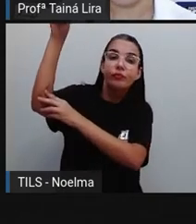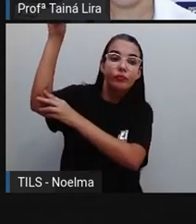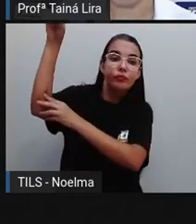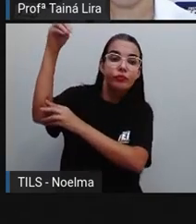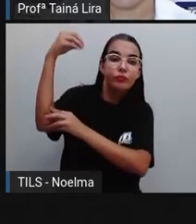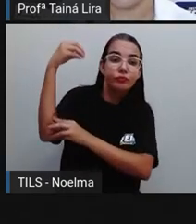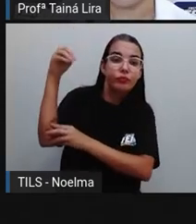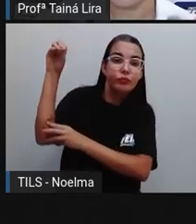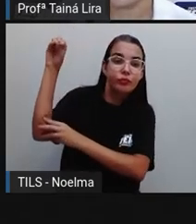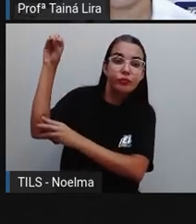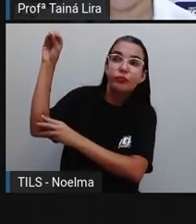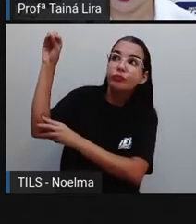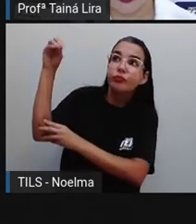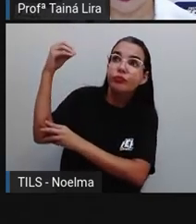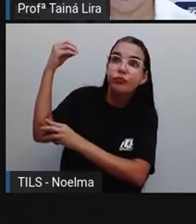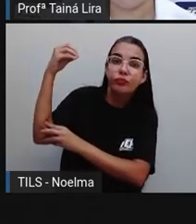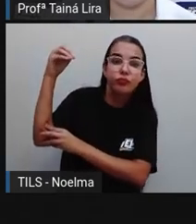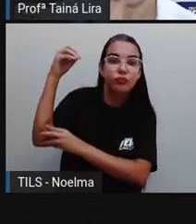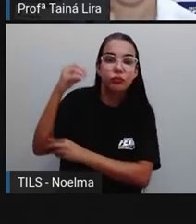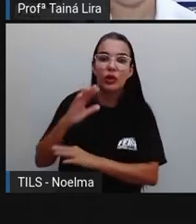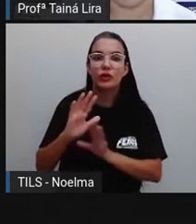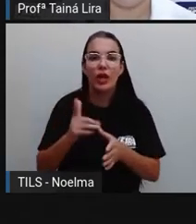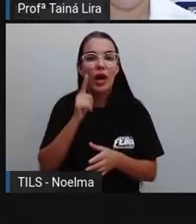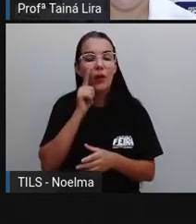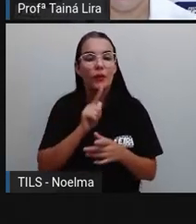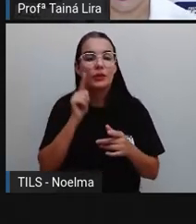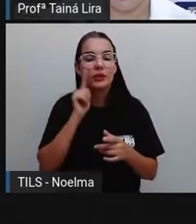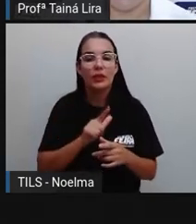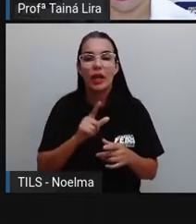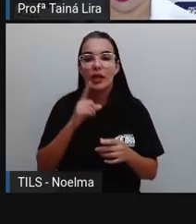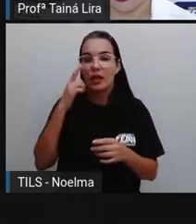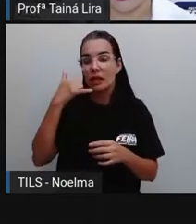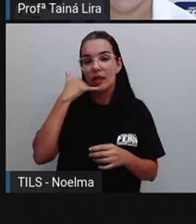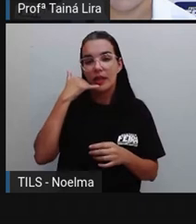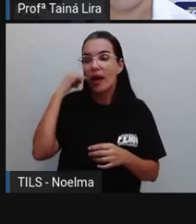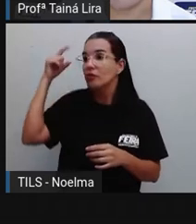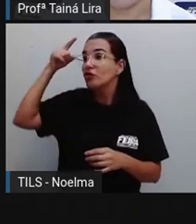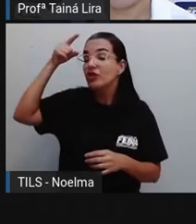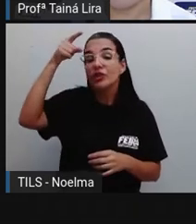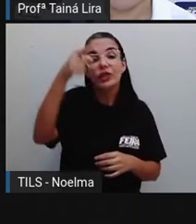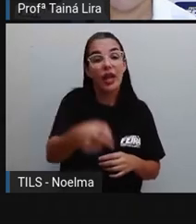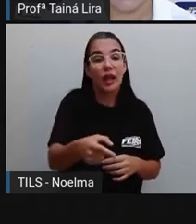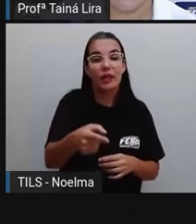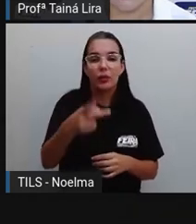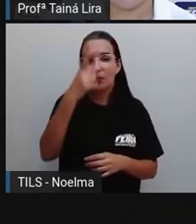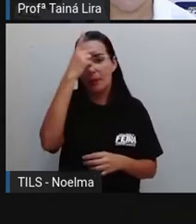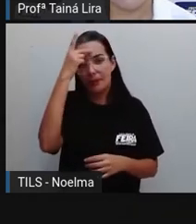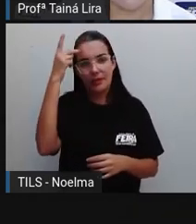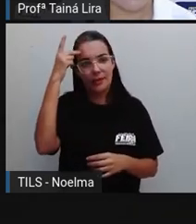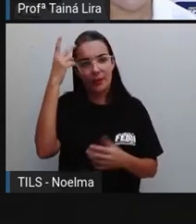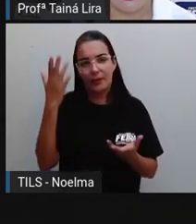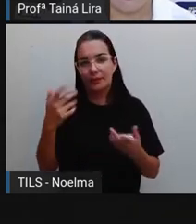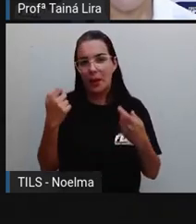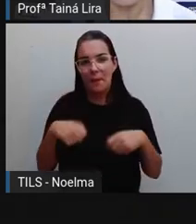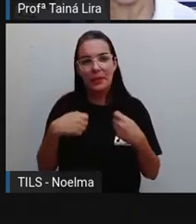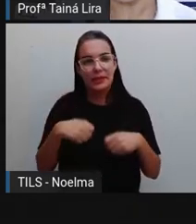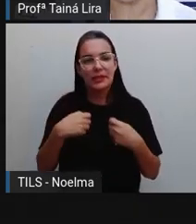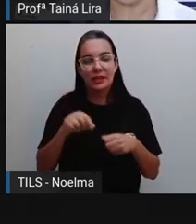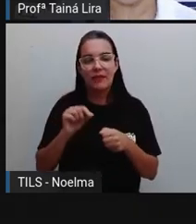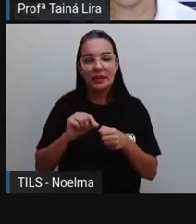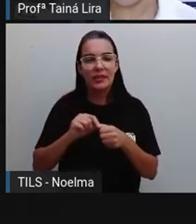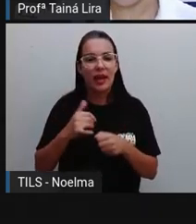consegue telefonar diretamente para a pessoa sem precisar que a telefonista faça a ligação.